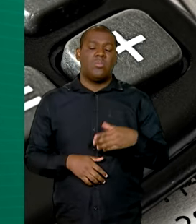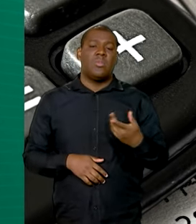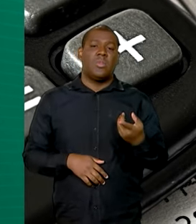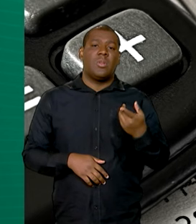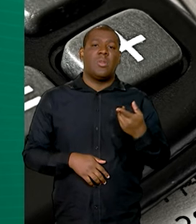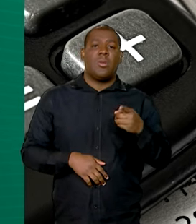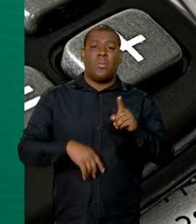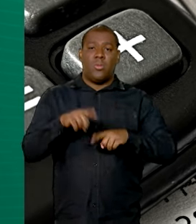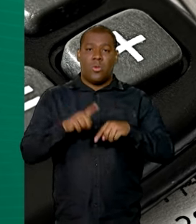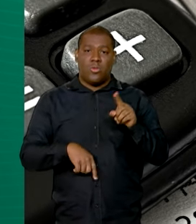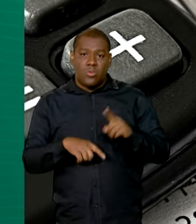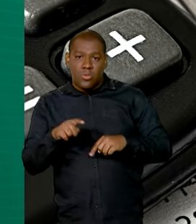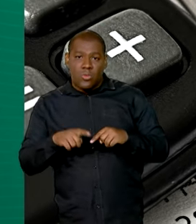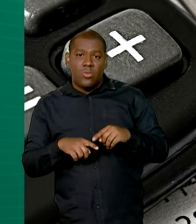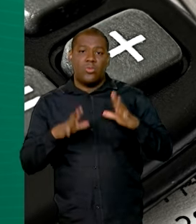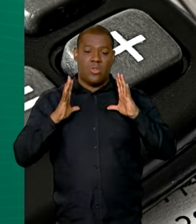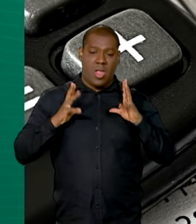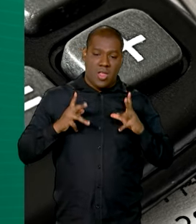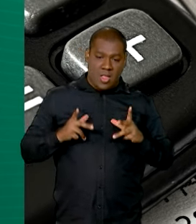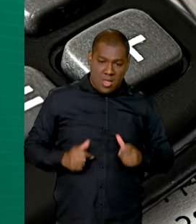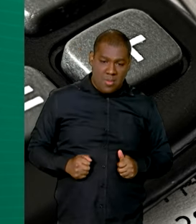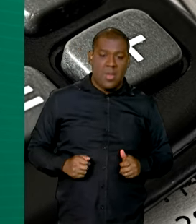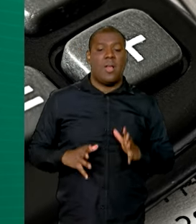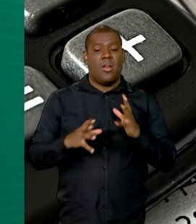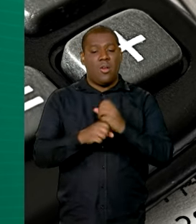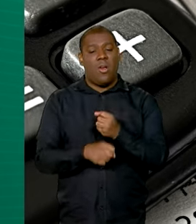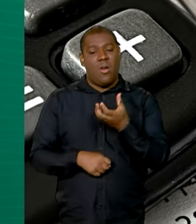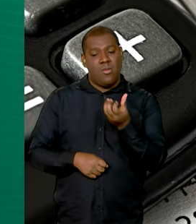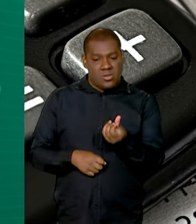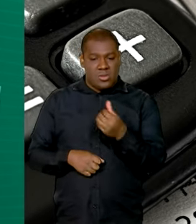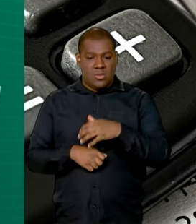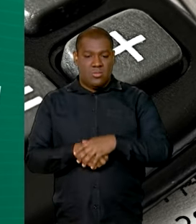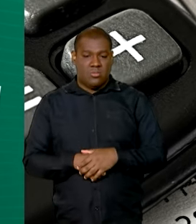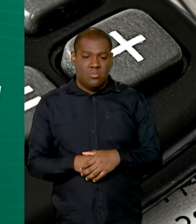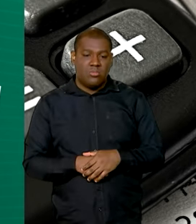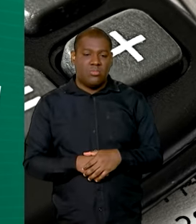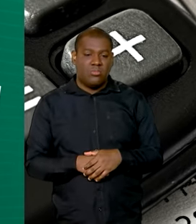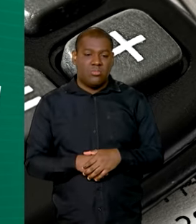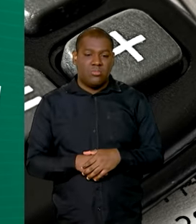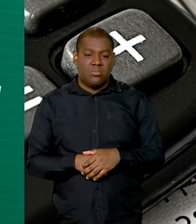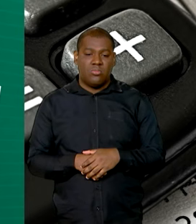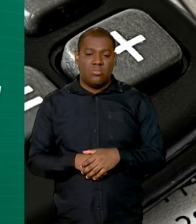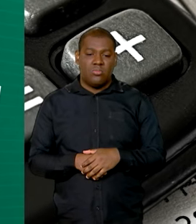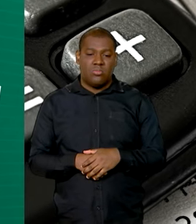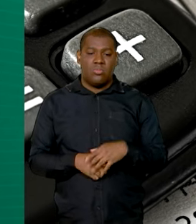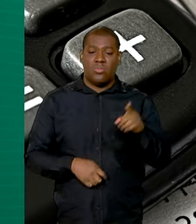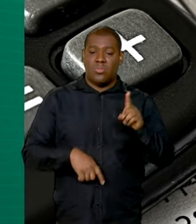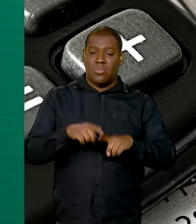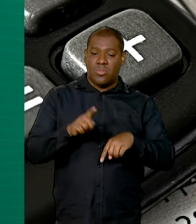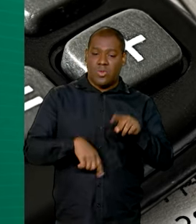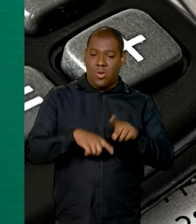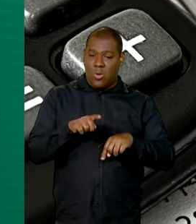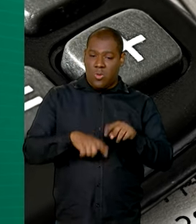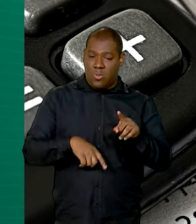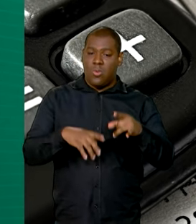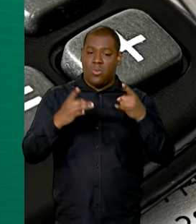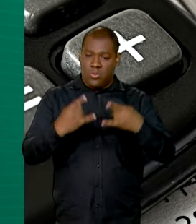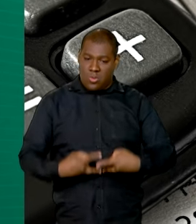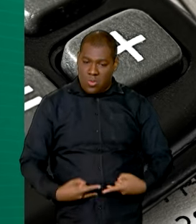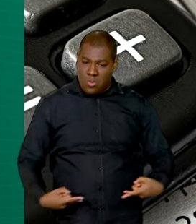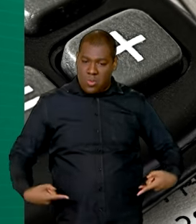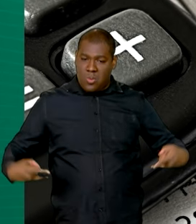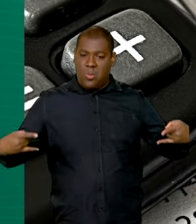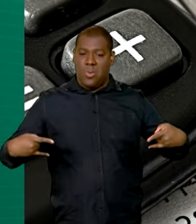higiene pessoal e limpeza, produtos de cuidados básicos à saúde menstrual e ainda